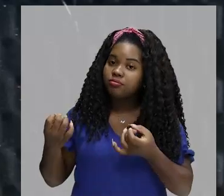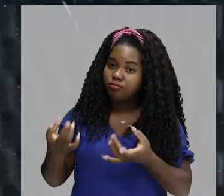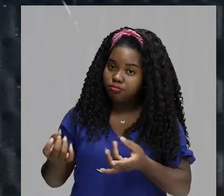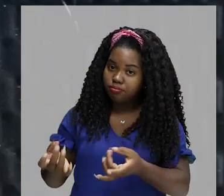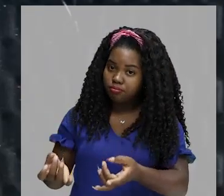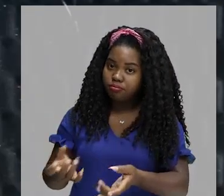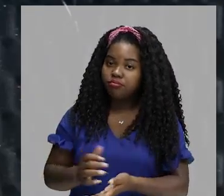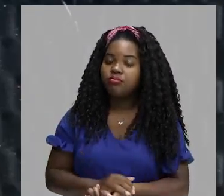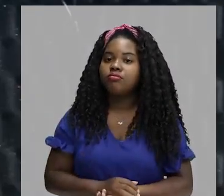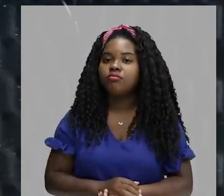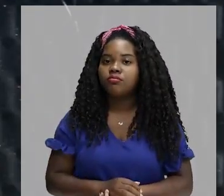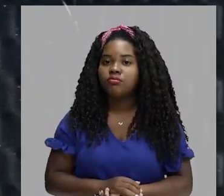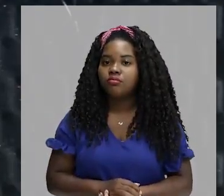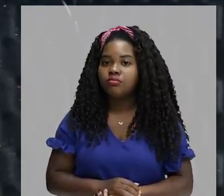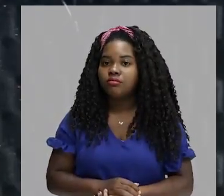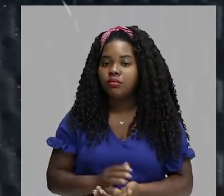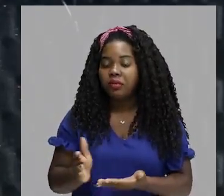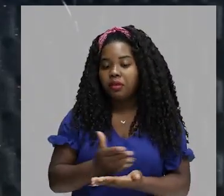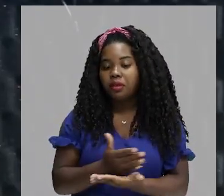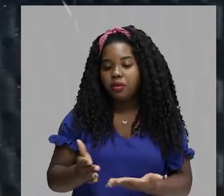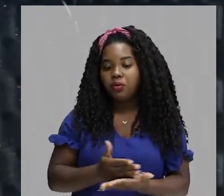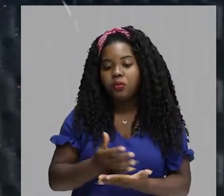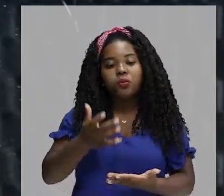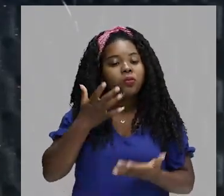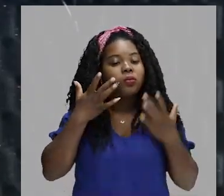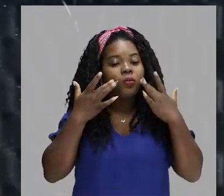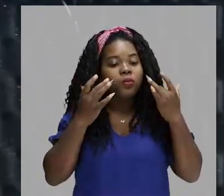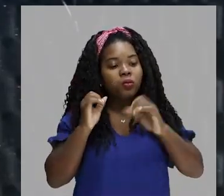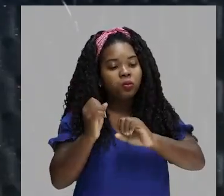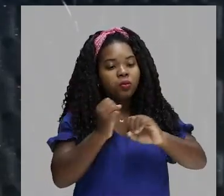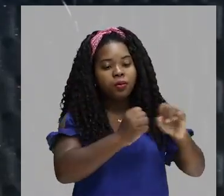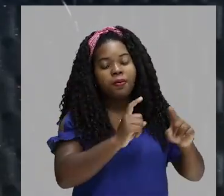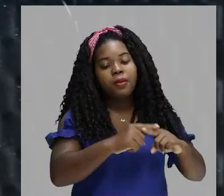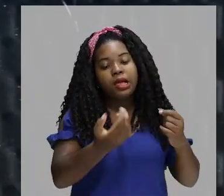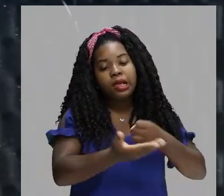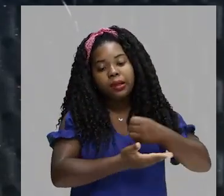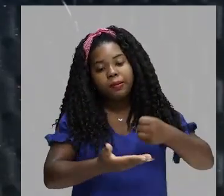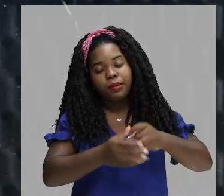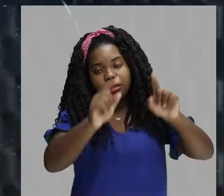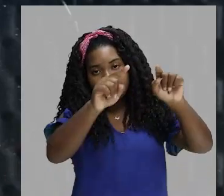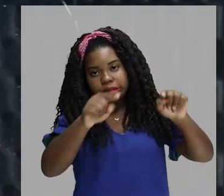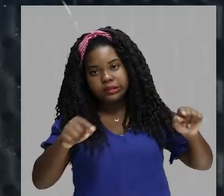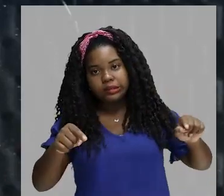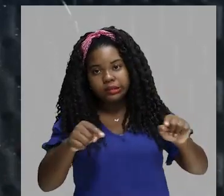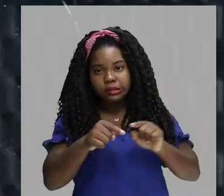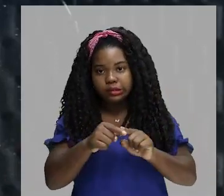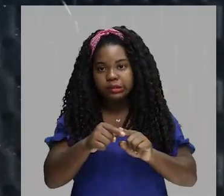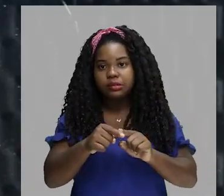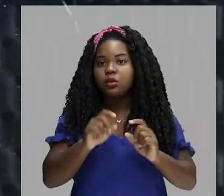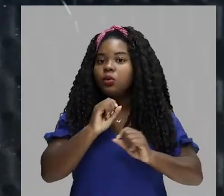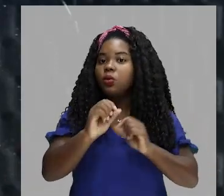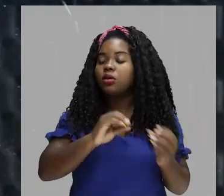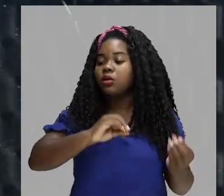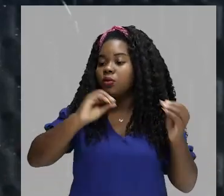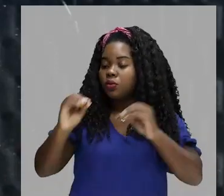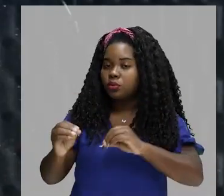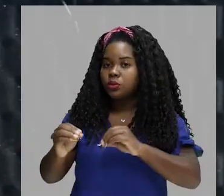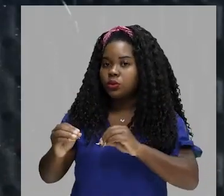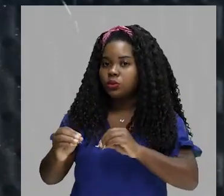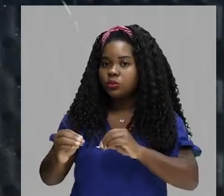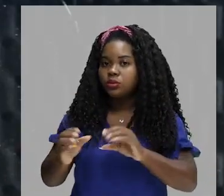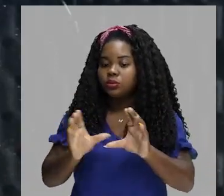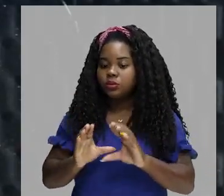e até mesmo alguns artesões. Só que na base dessa pirâmide, quem é que nós vamos colocar? As comunidades aldeãs.